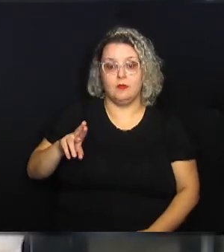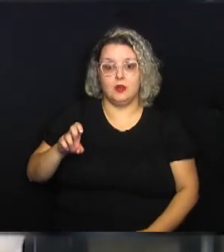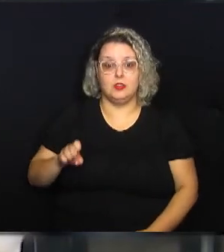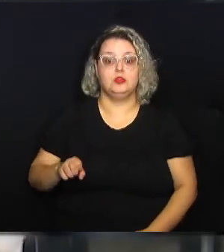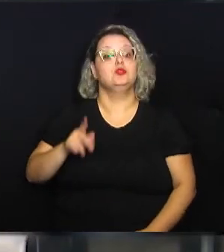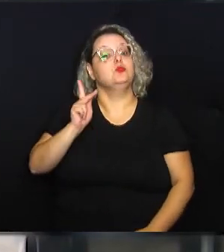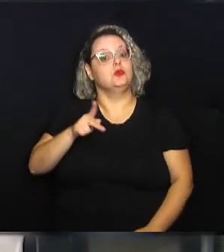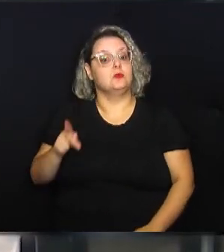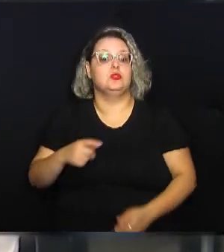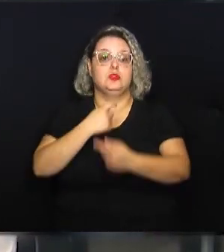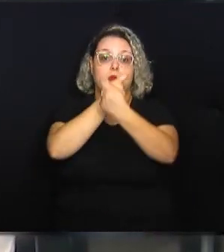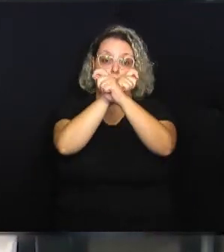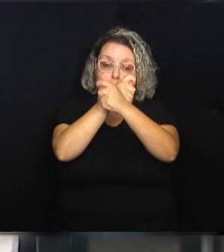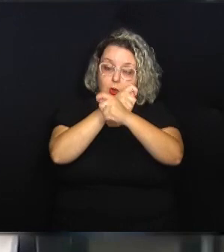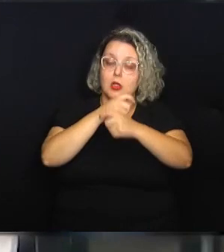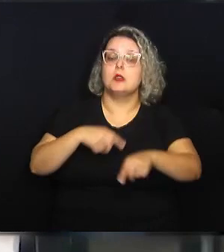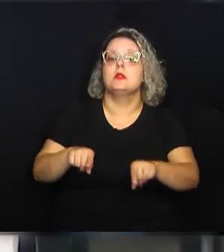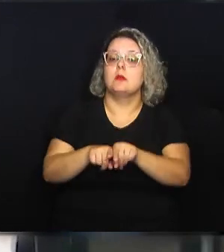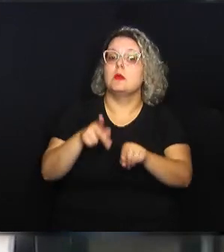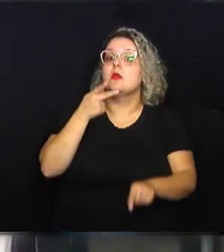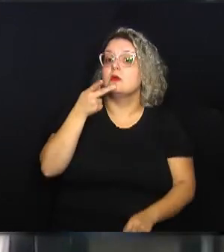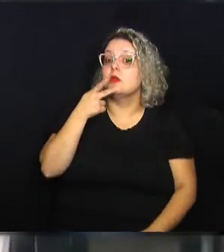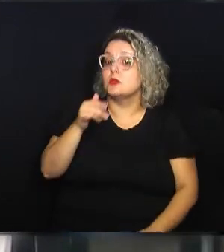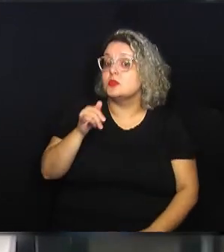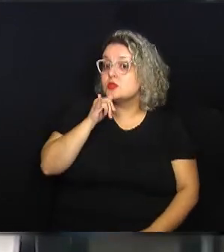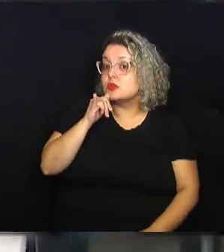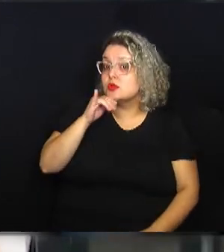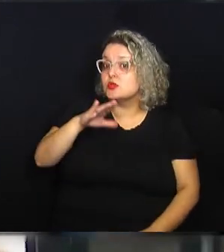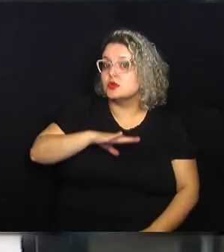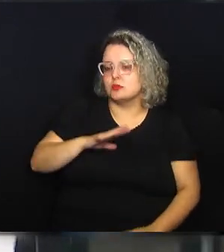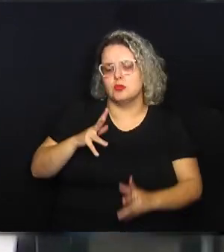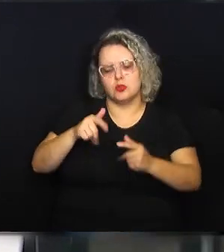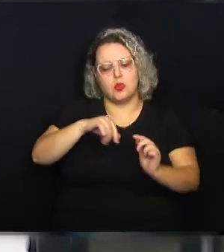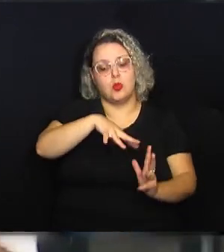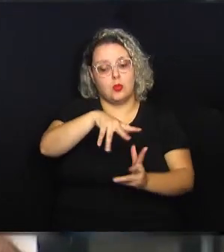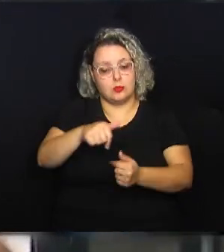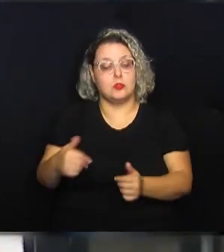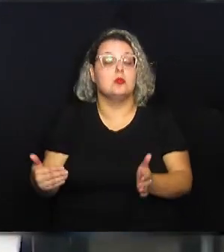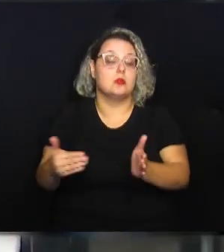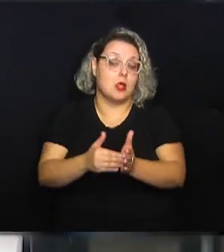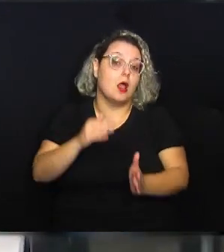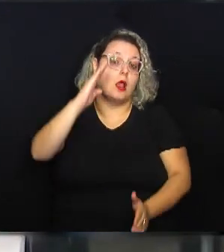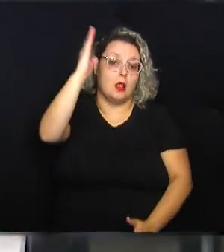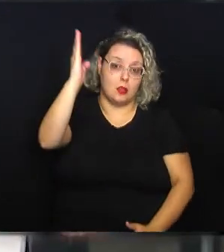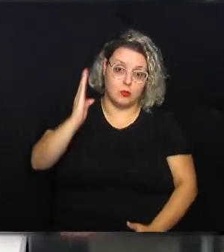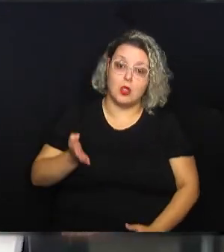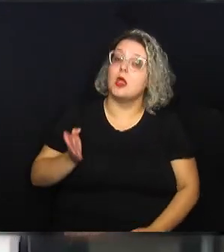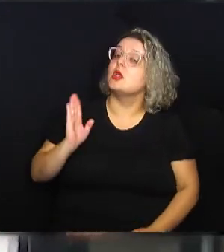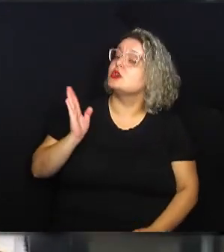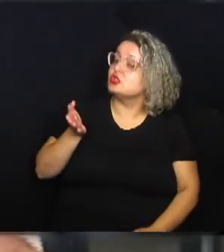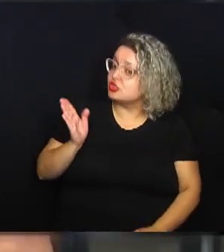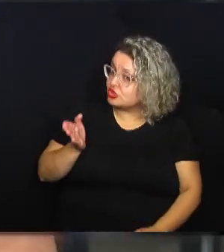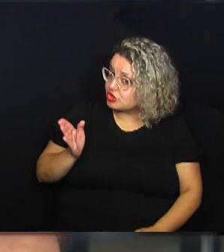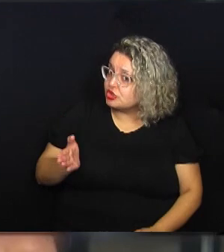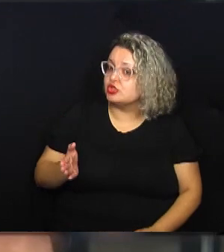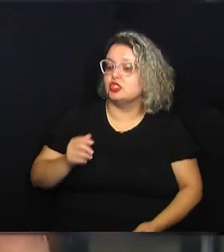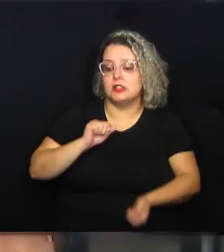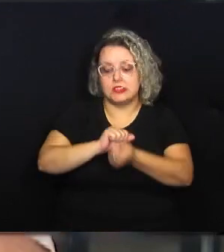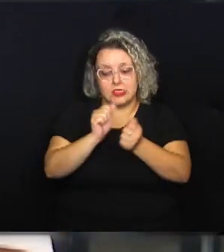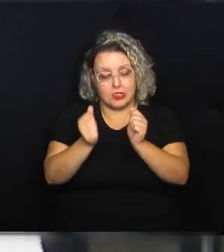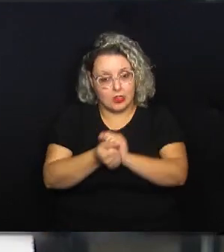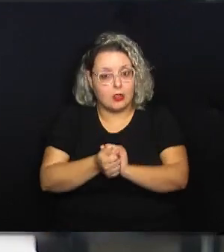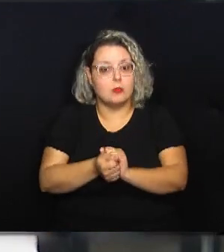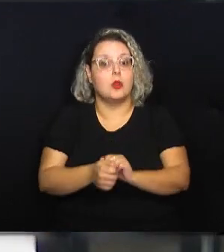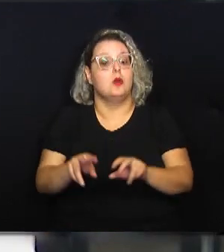João Verde, professor da PUC Campinas, citou exemplos de cidades pelo mundo e até no Brasil, que já